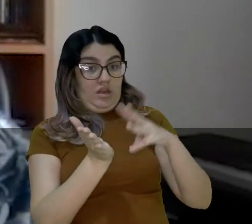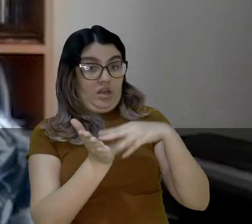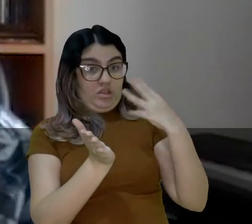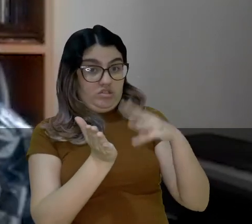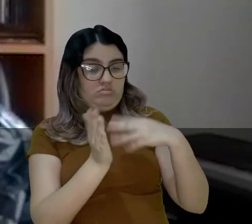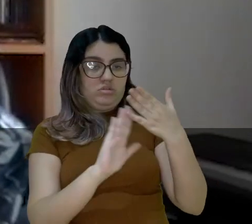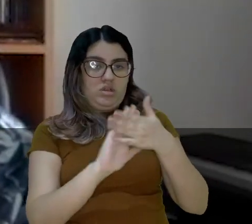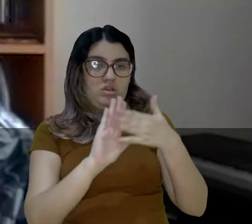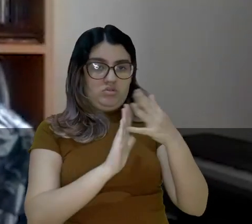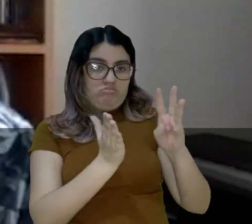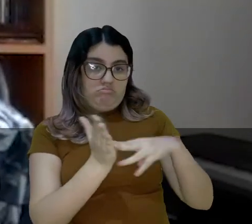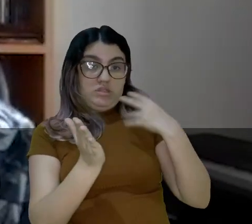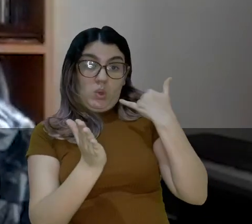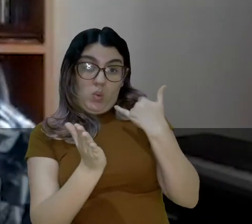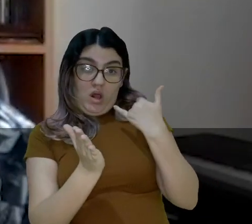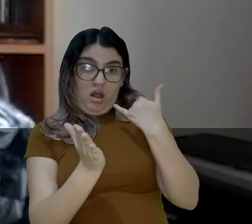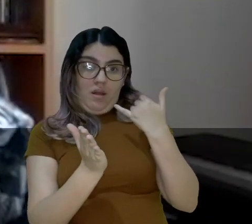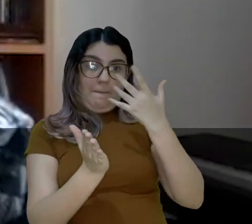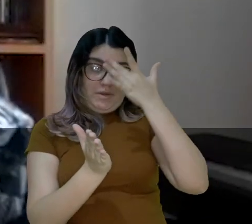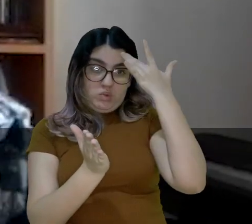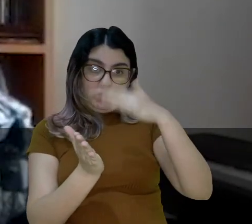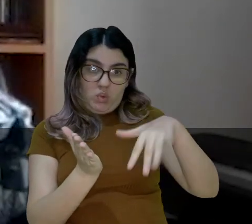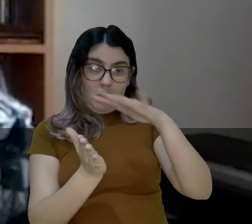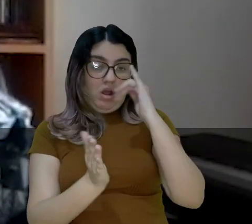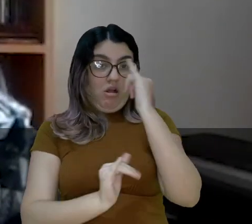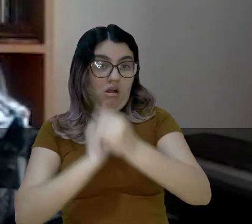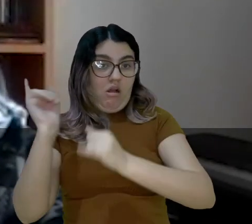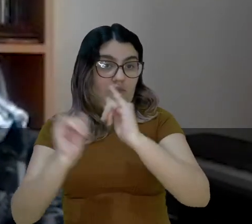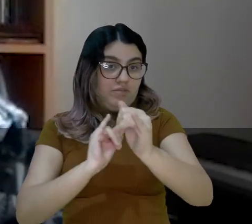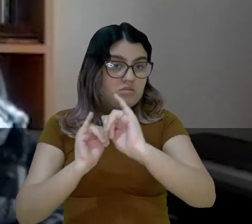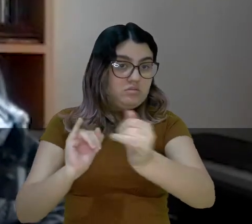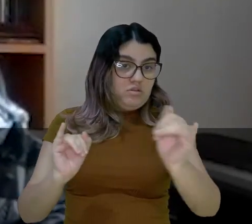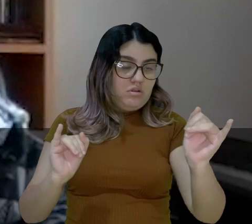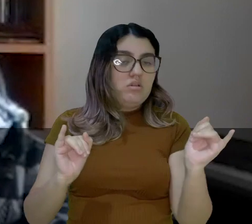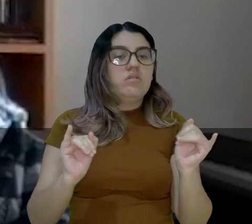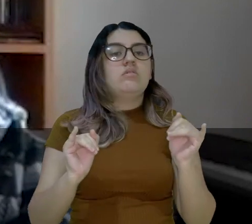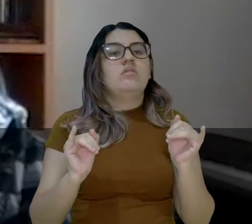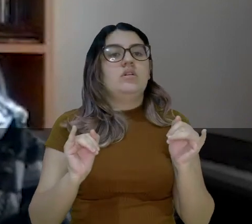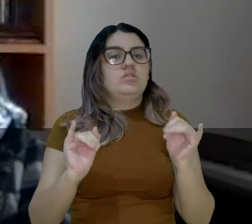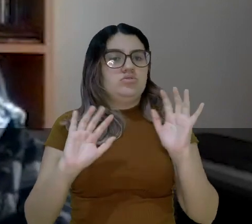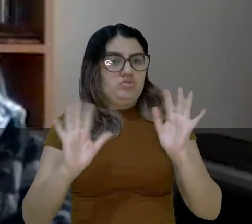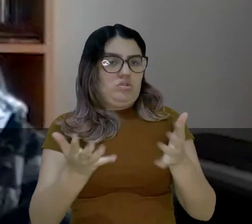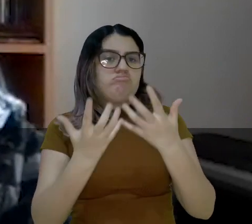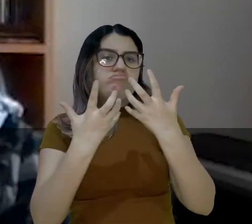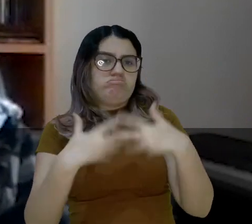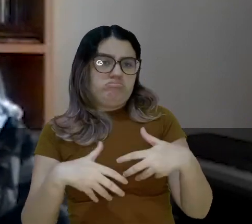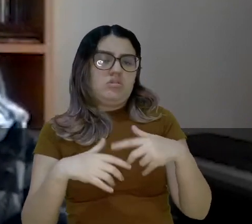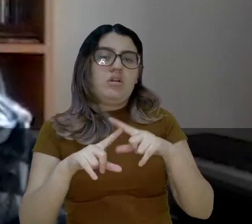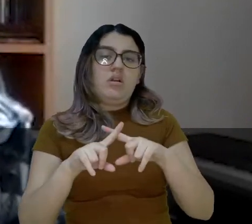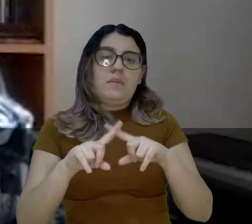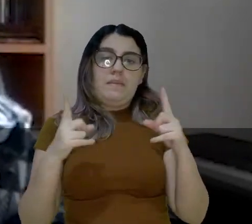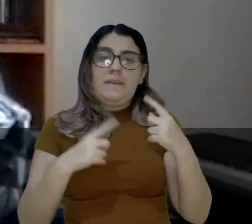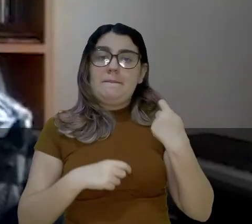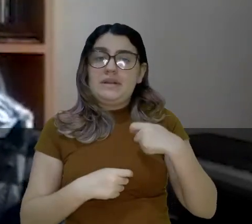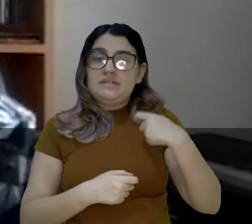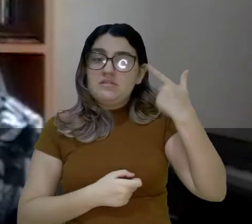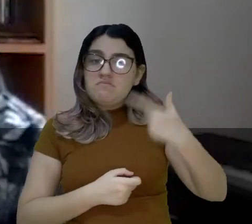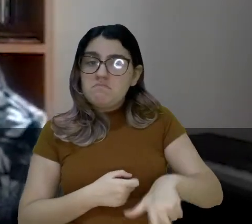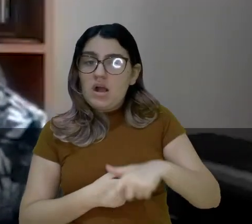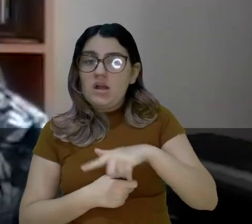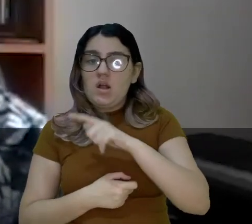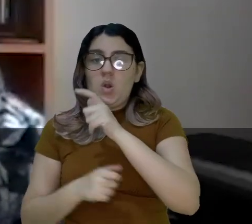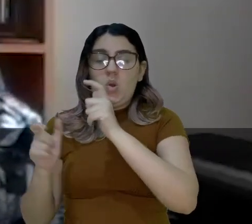SMS, o texto, ao celular. Já está sendo funcionado, mas ainda precisa